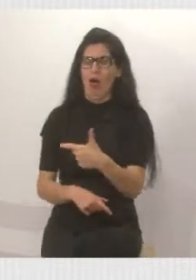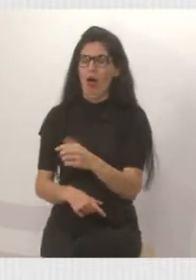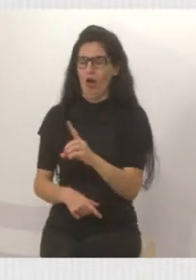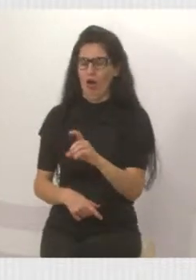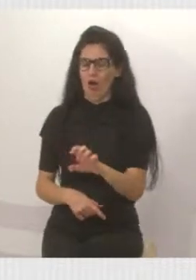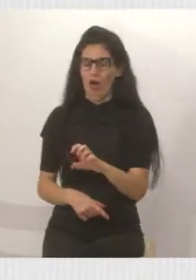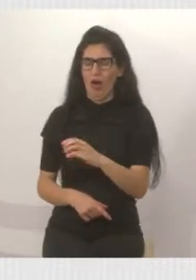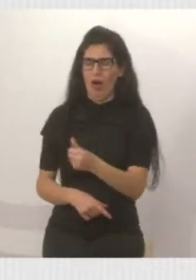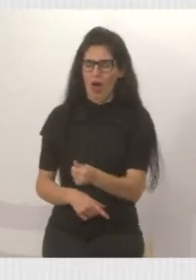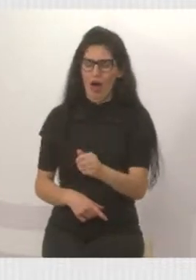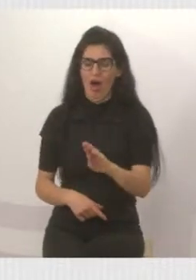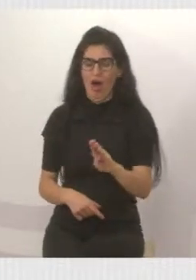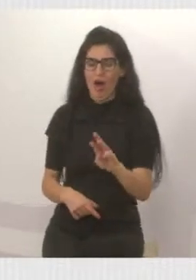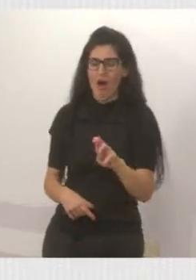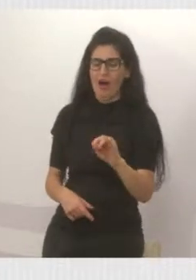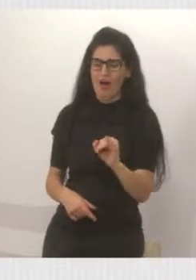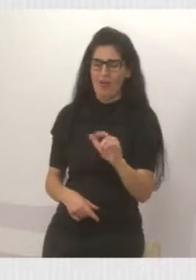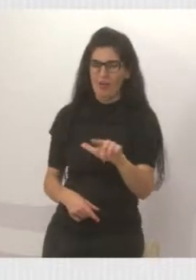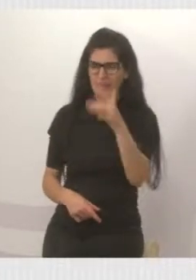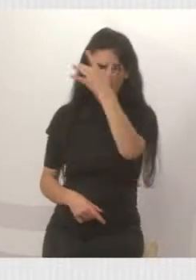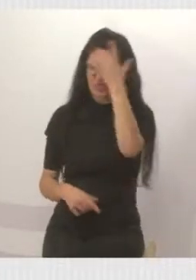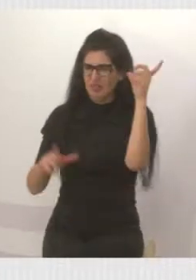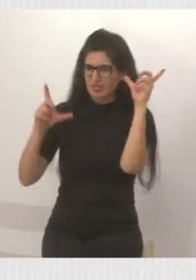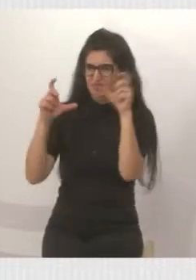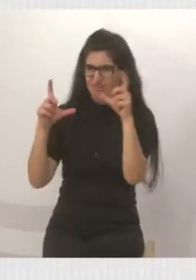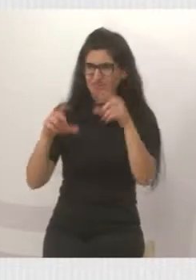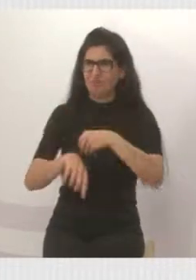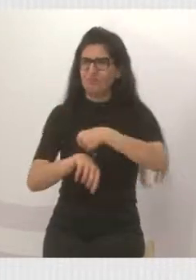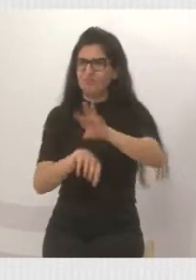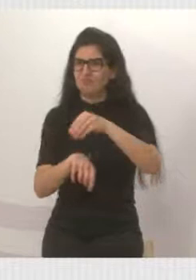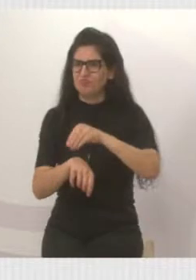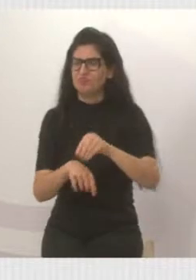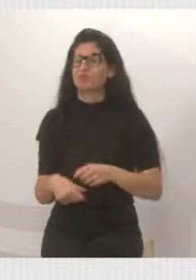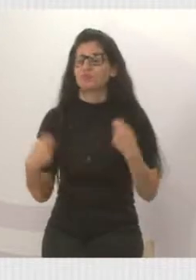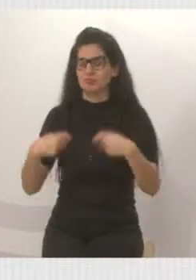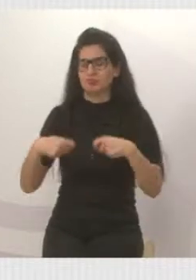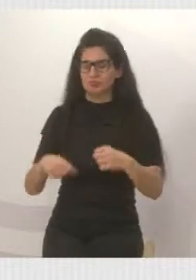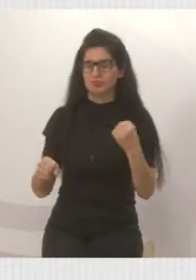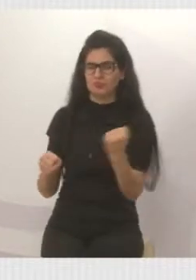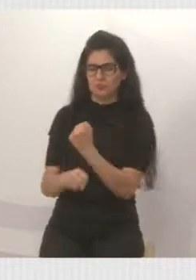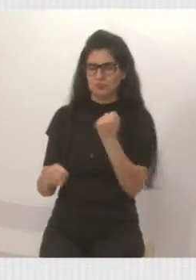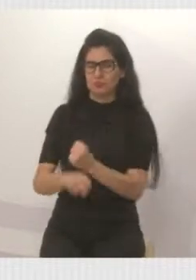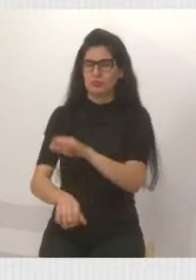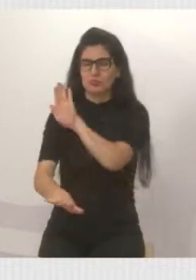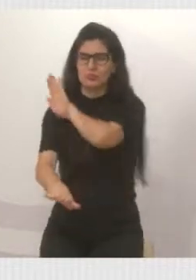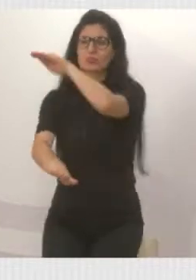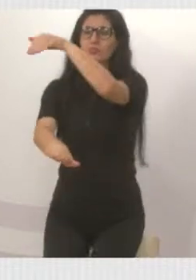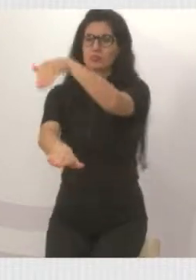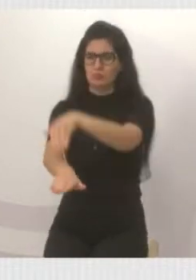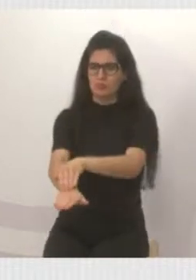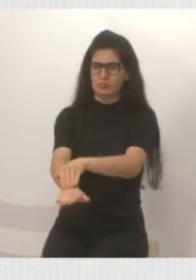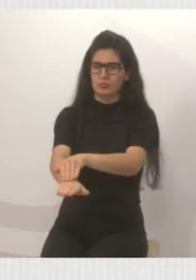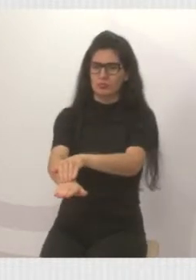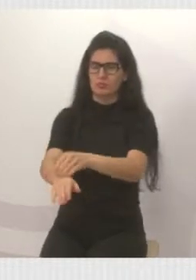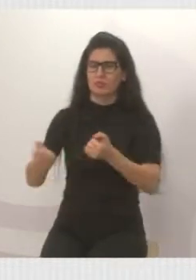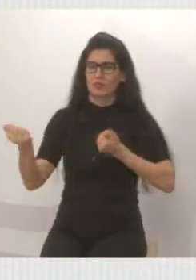Os moradores mandaram chamar lá, fui lá, tirei a foto e já mandei para a mobilidade urbana para colocar essa lombada naquele local.